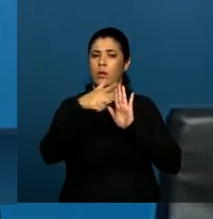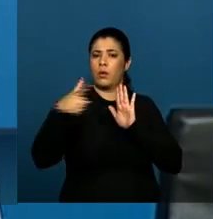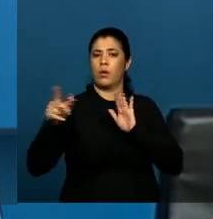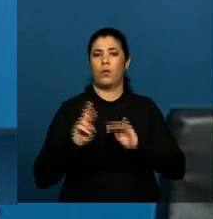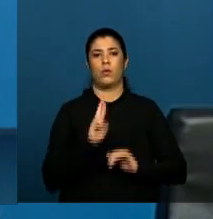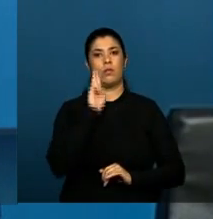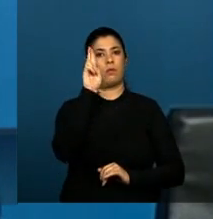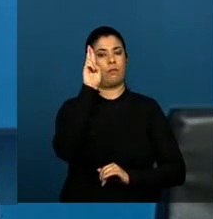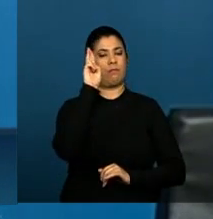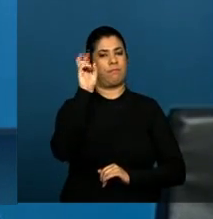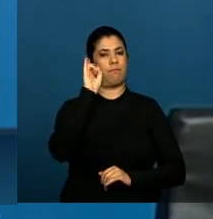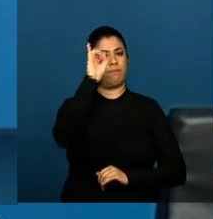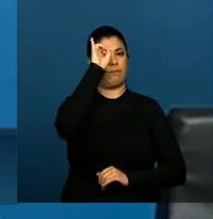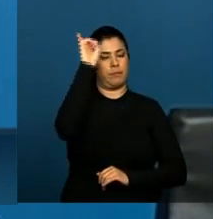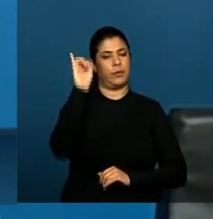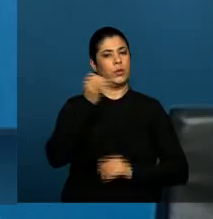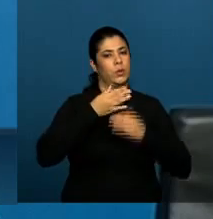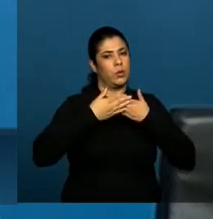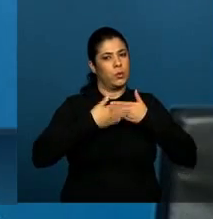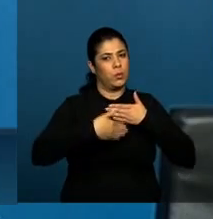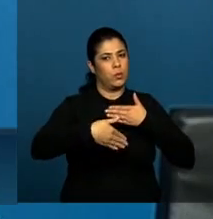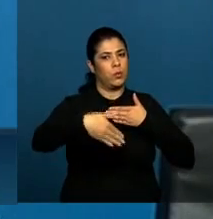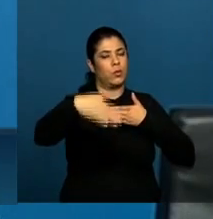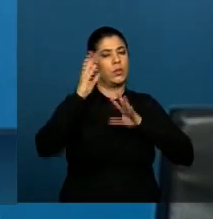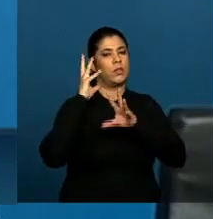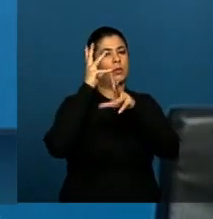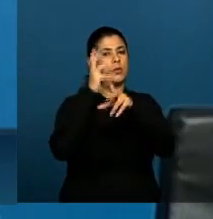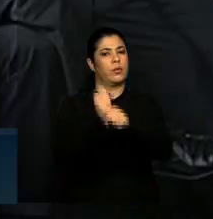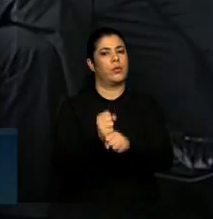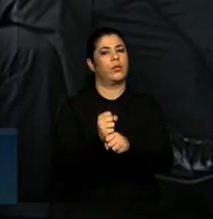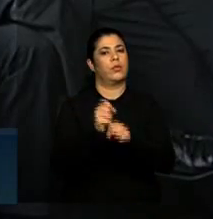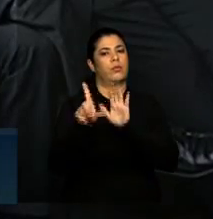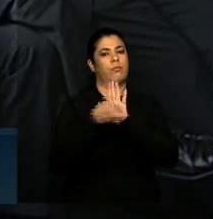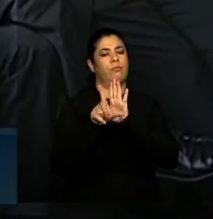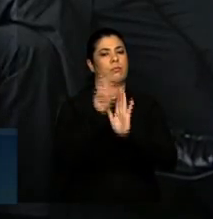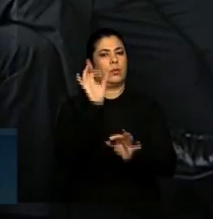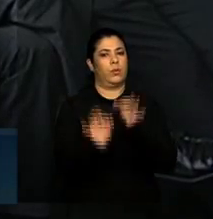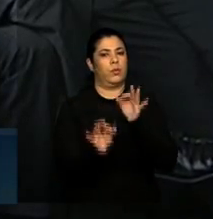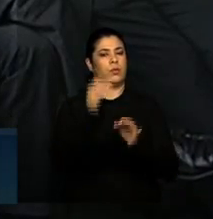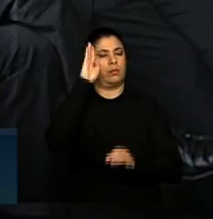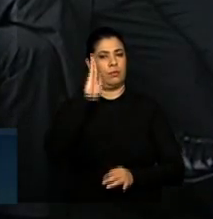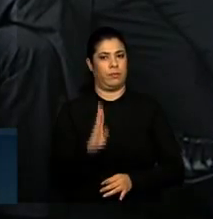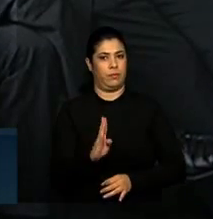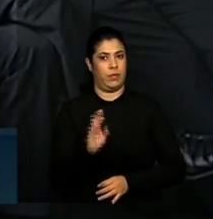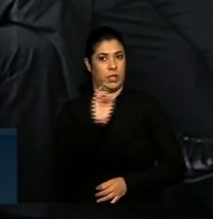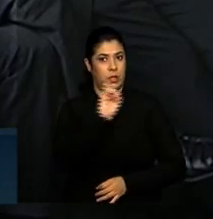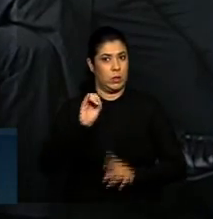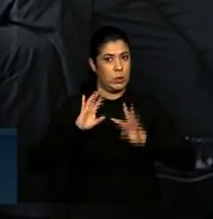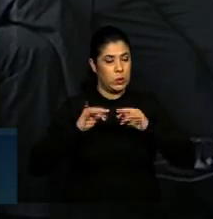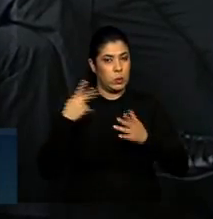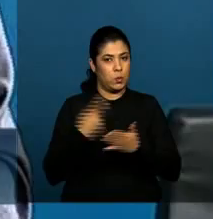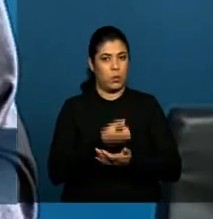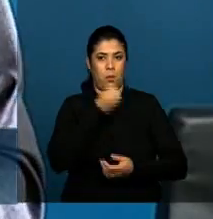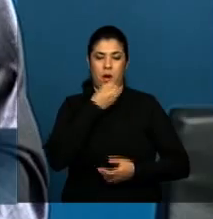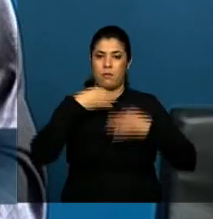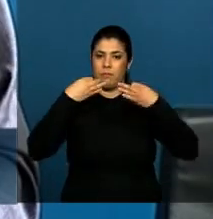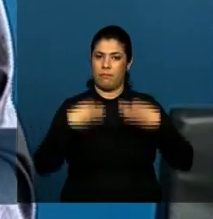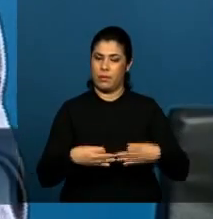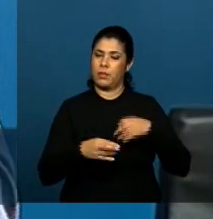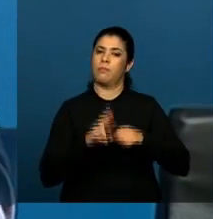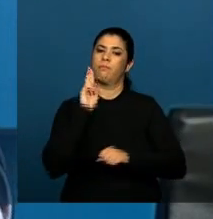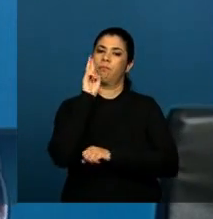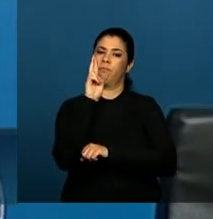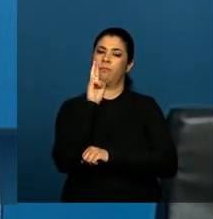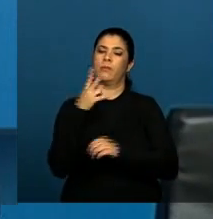referência importante ao longo da história legislativa brasileira. Se tudo correr bem, como esperamos e temos certeza que